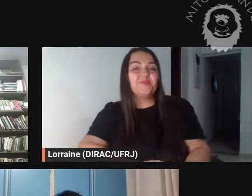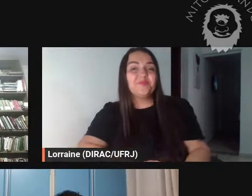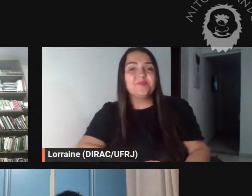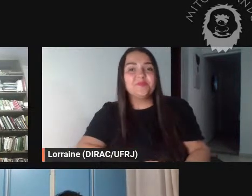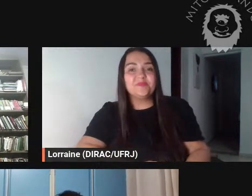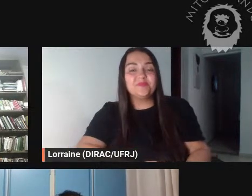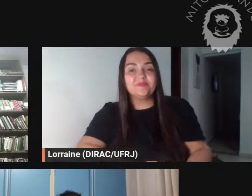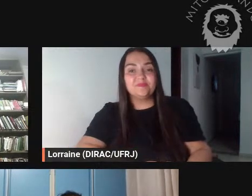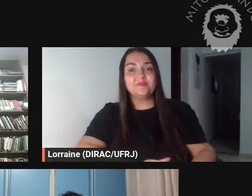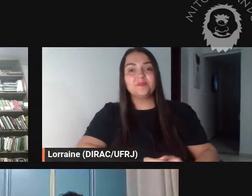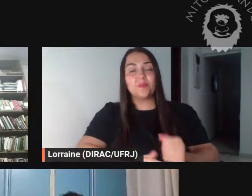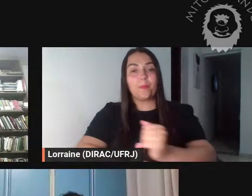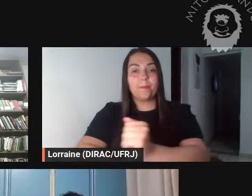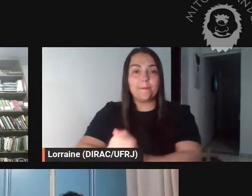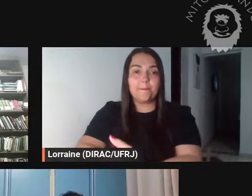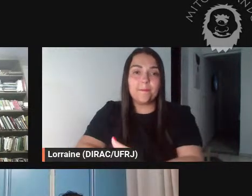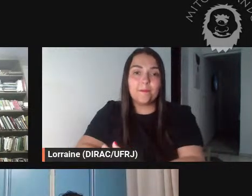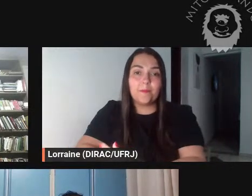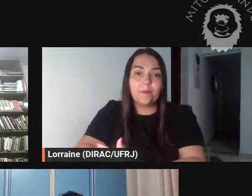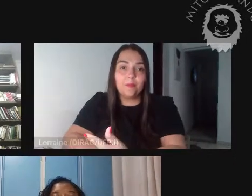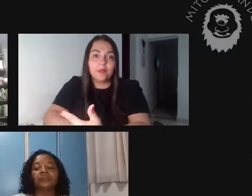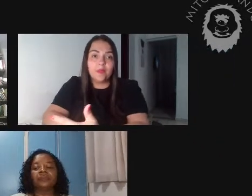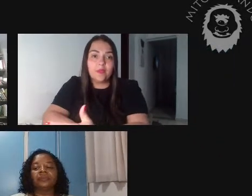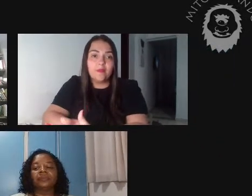vou colocar aqui os comentários